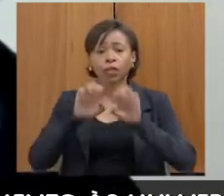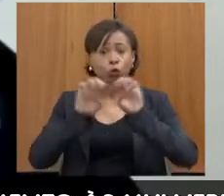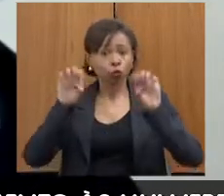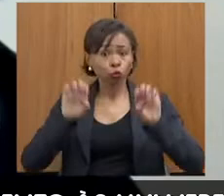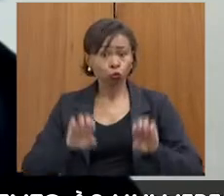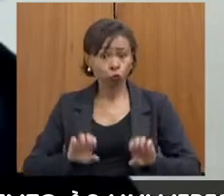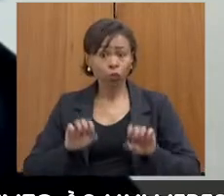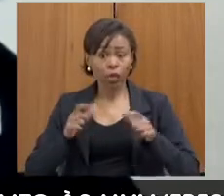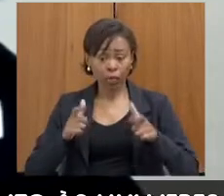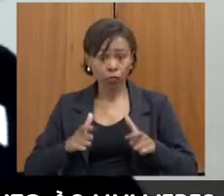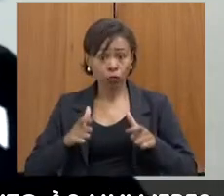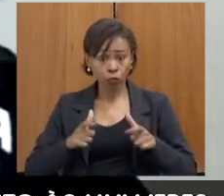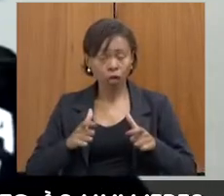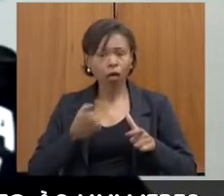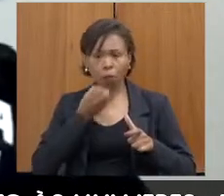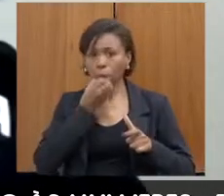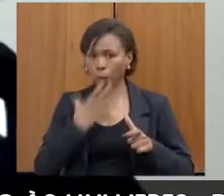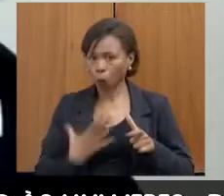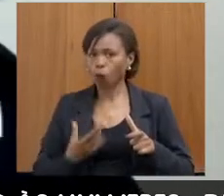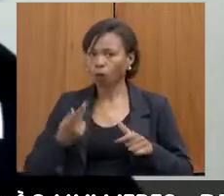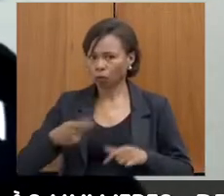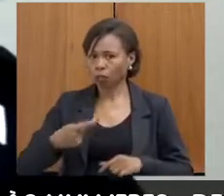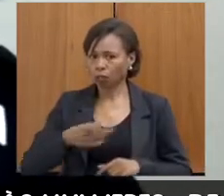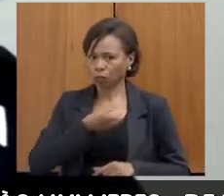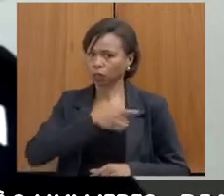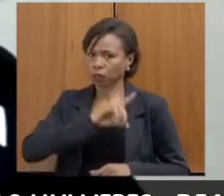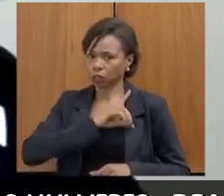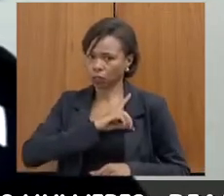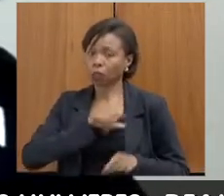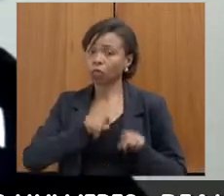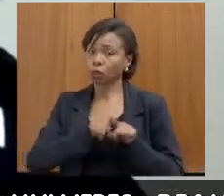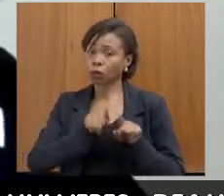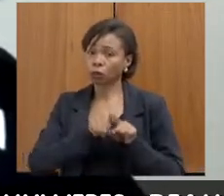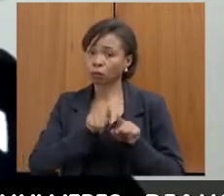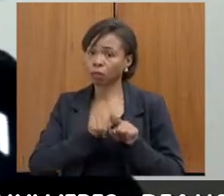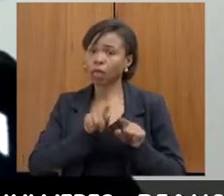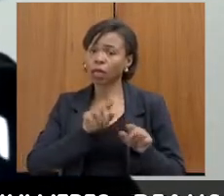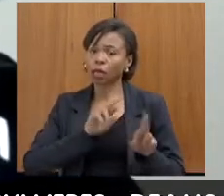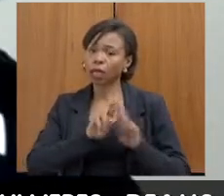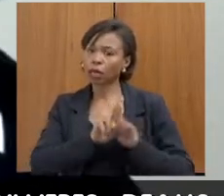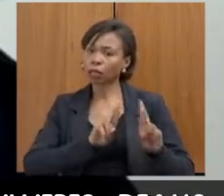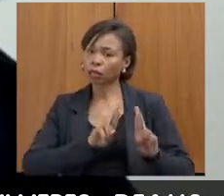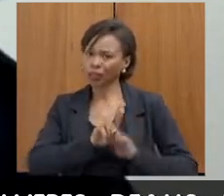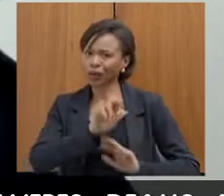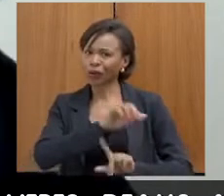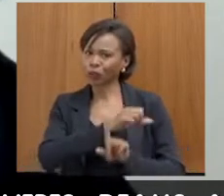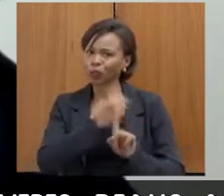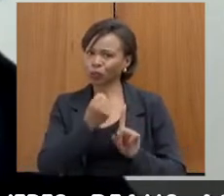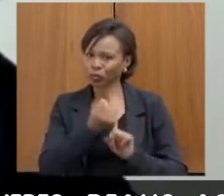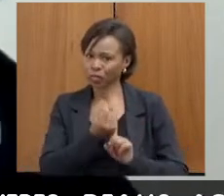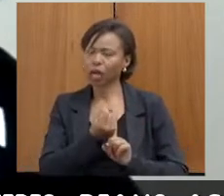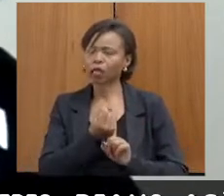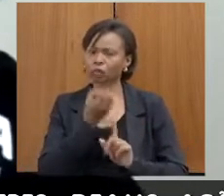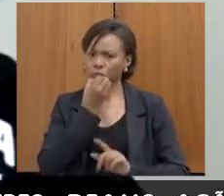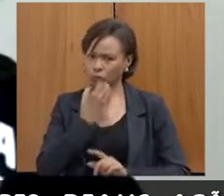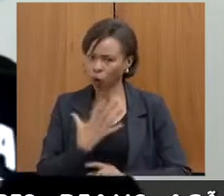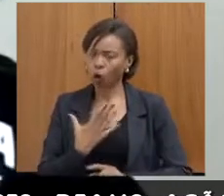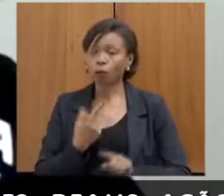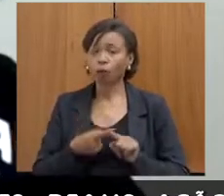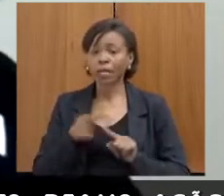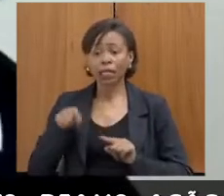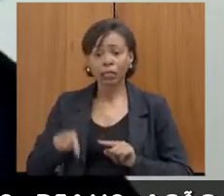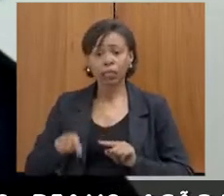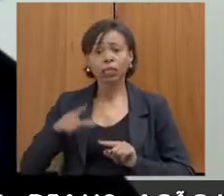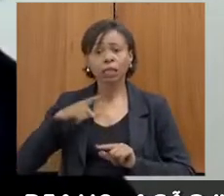física da nossa delegacia é muito boa. A proximidade com a sociedade aqui em Itaio Beiras é muito boa, a gente realiza muitas ações sociais